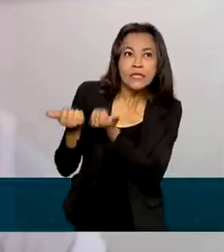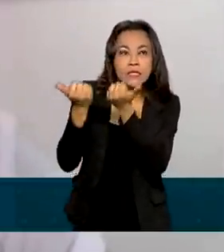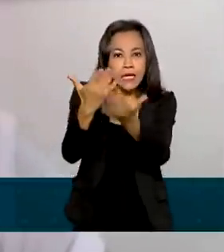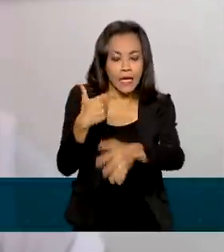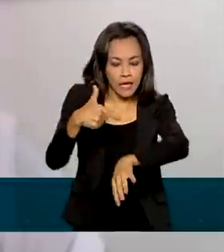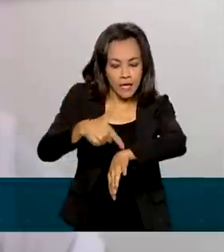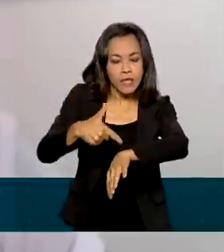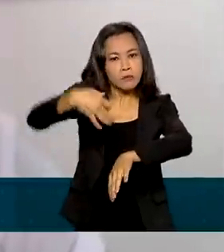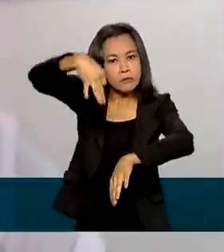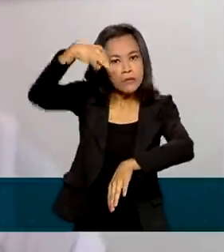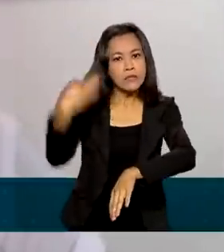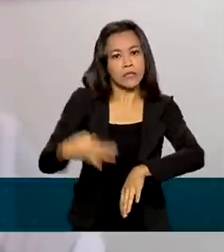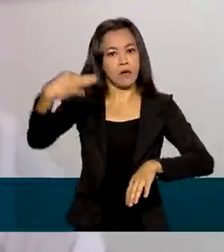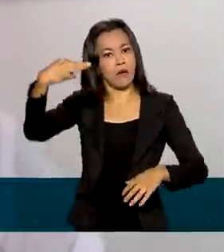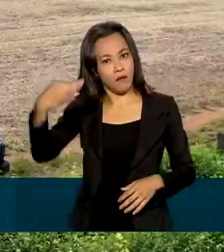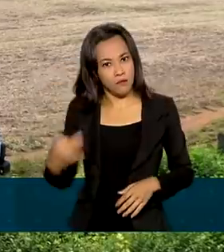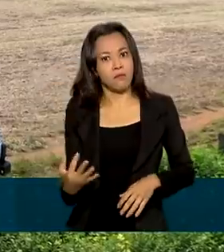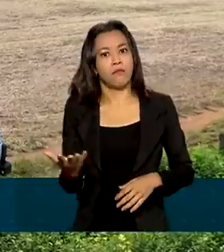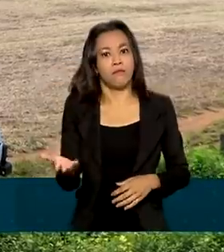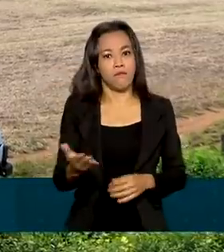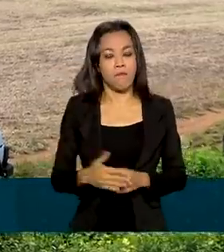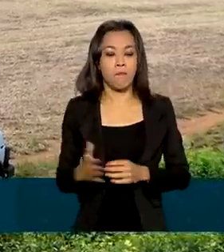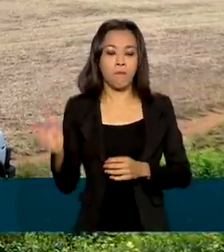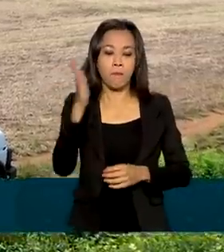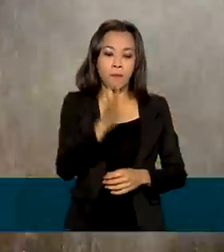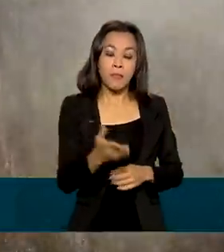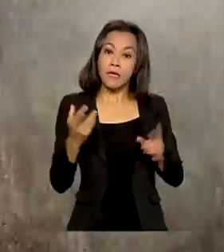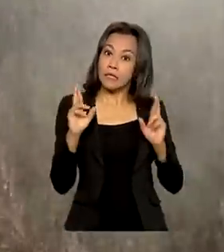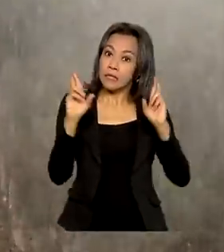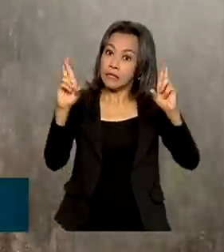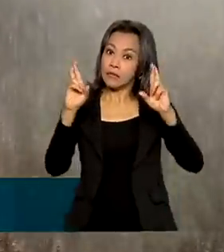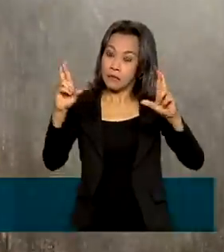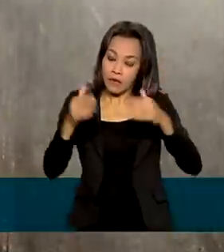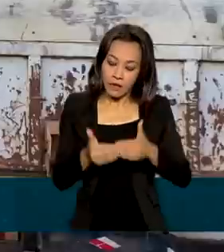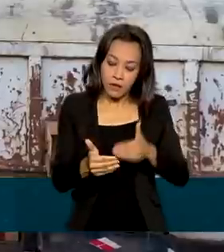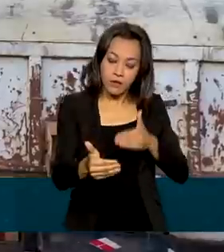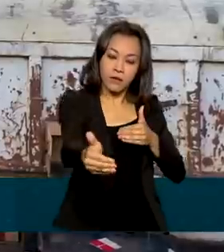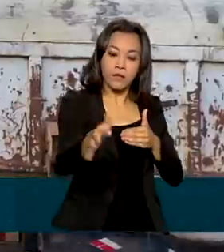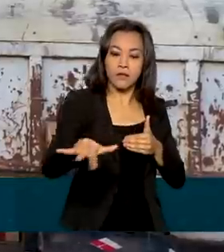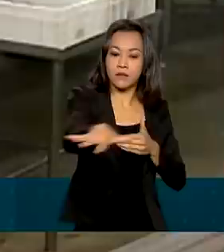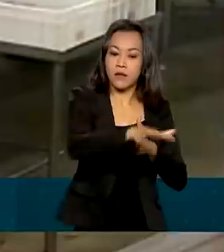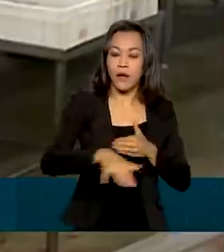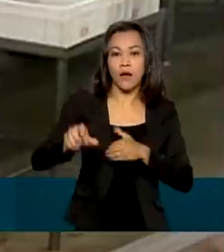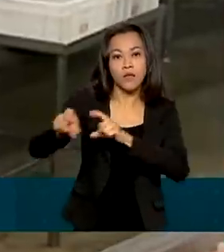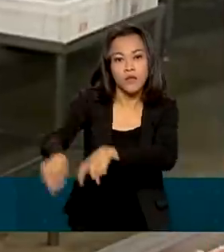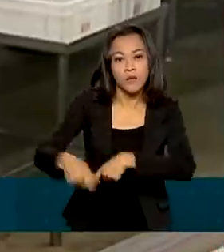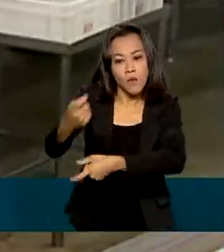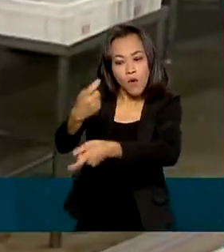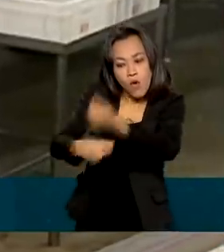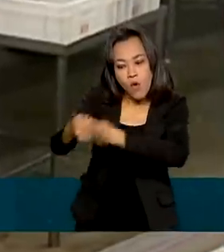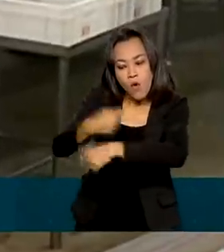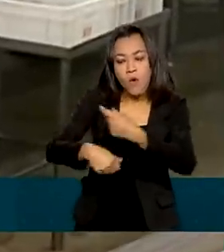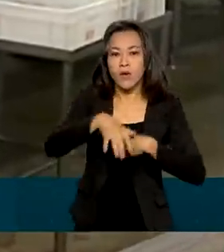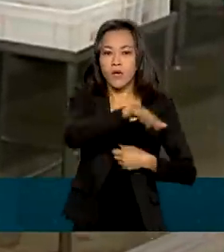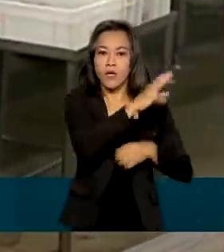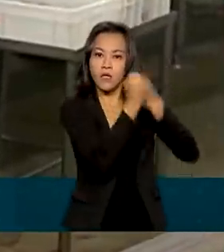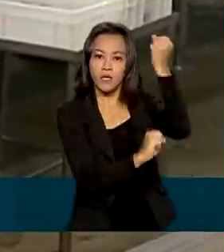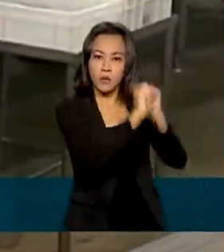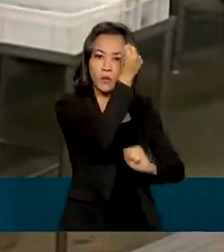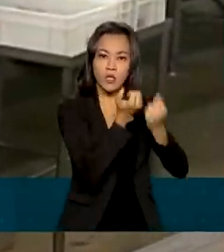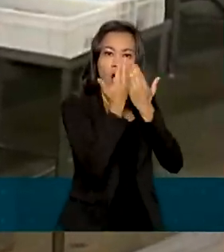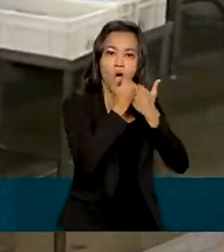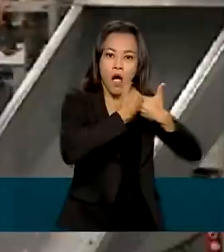que prometem com uma qualidade bastante significativa. E a expectativa para o mercado do agronegócio e da indústria alimentícia em